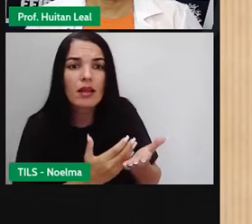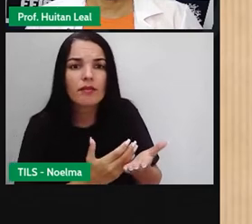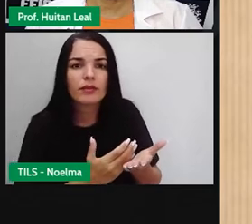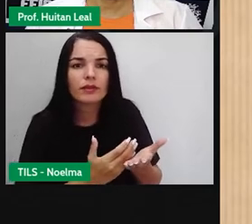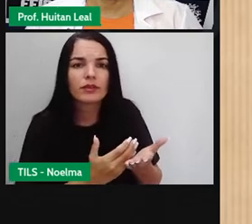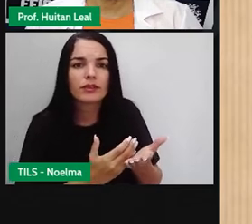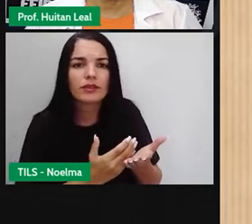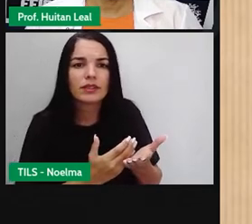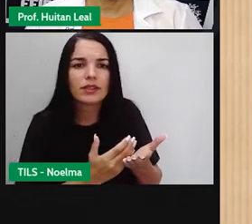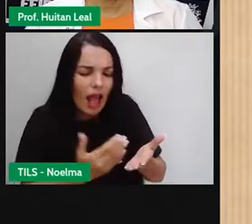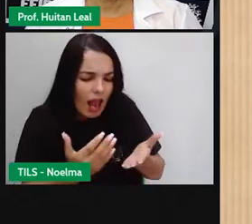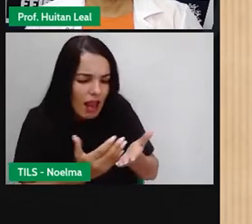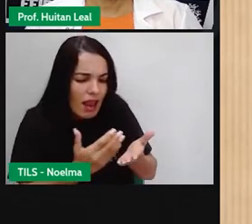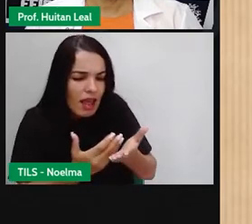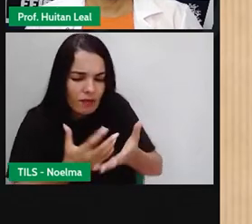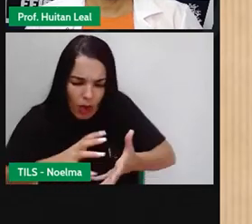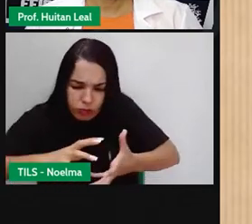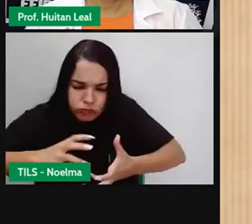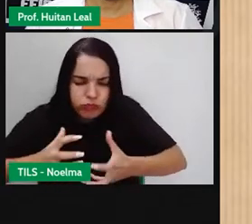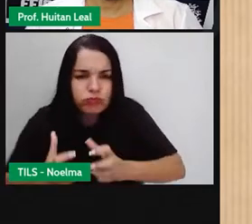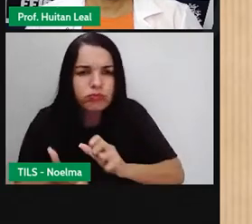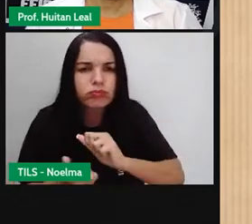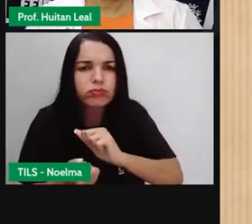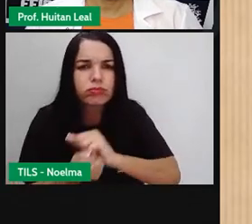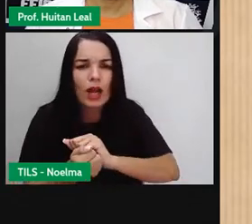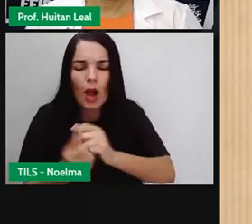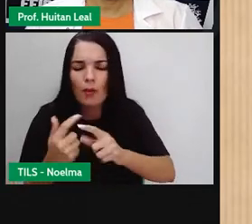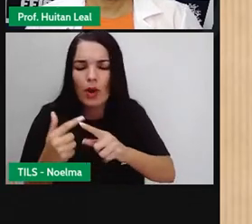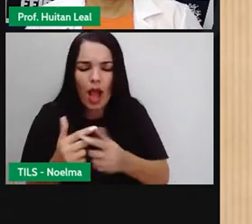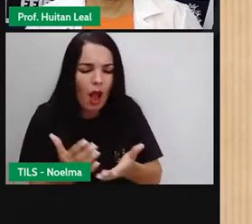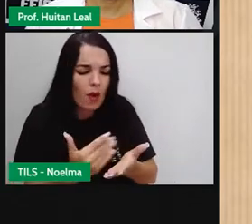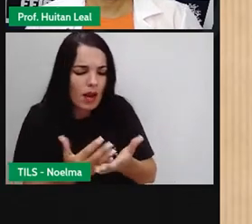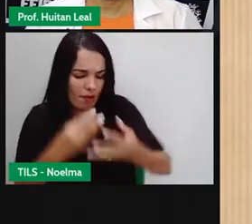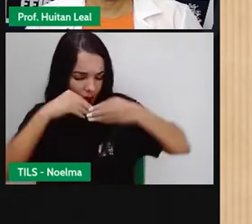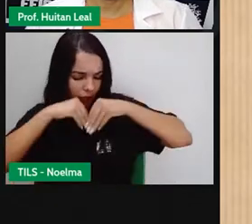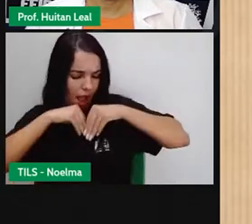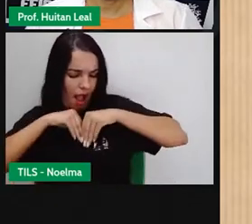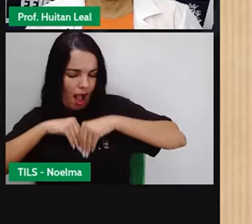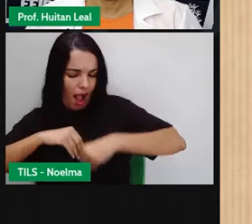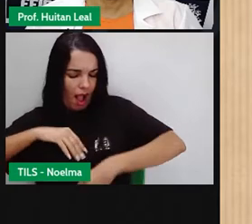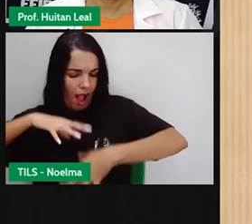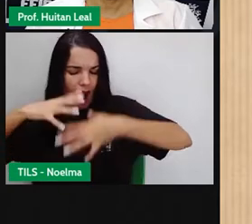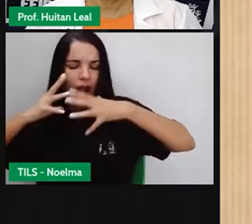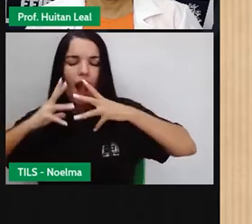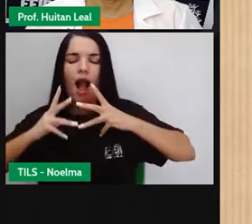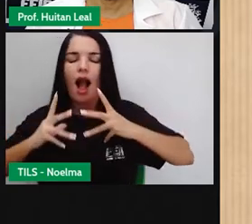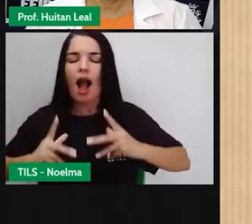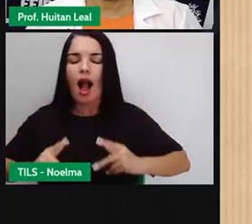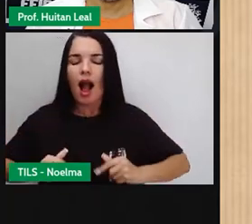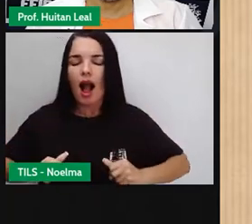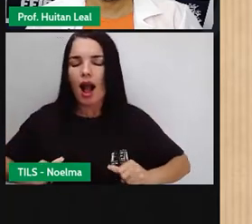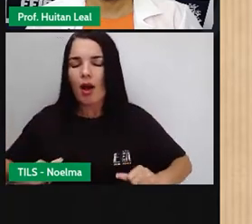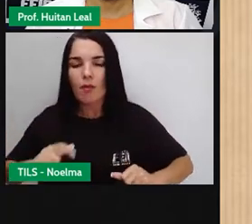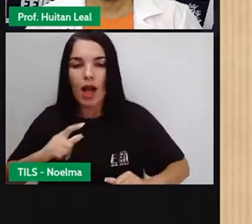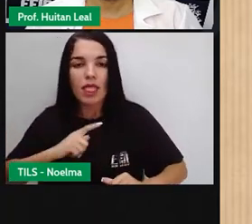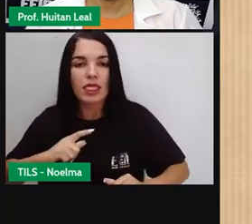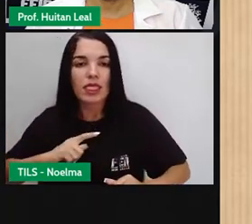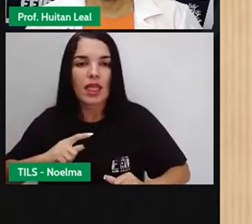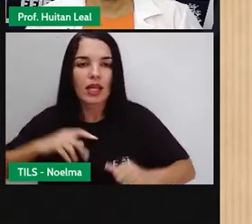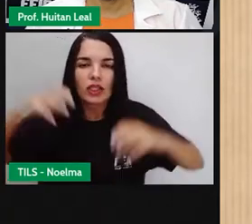povo pensar. O livro caindo na alma é germe que faz a palma, é chuva que faz o mar.